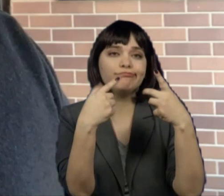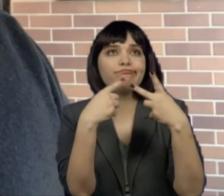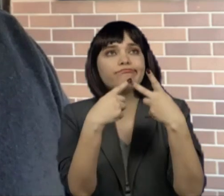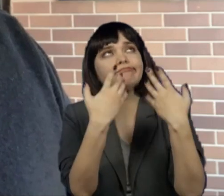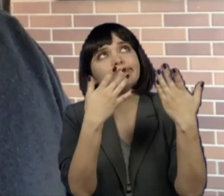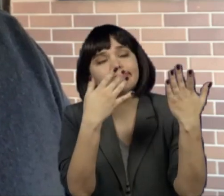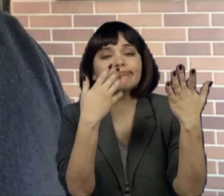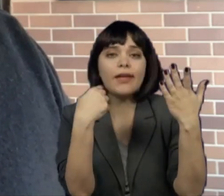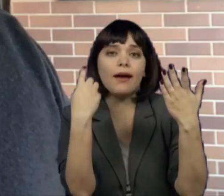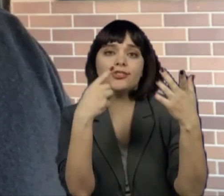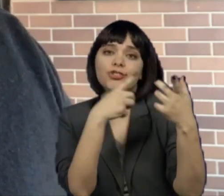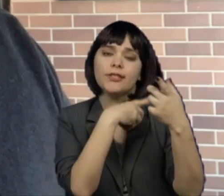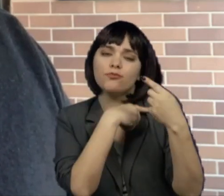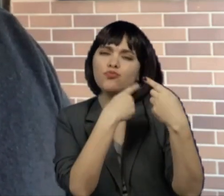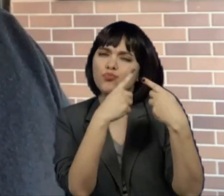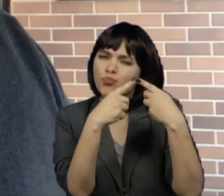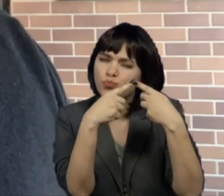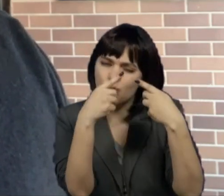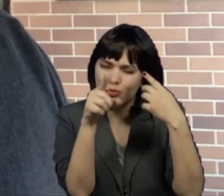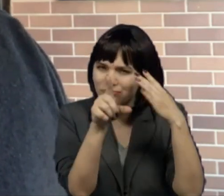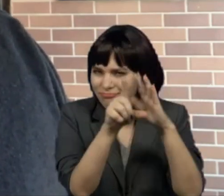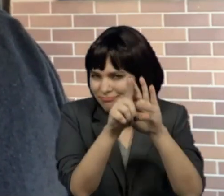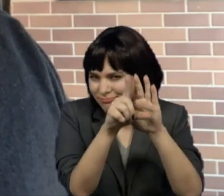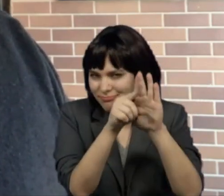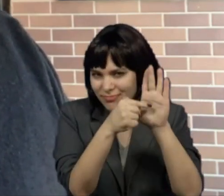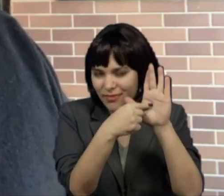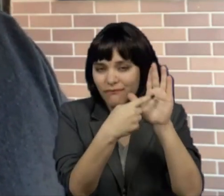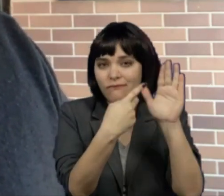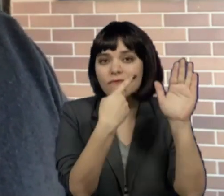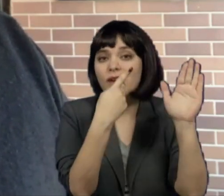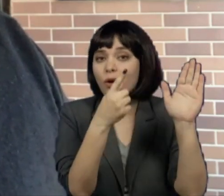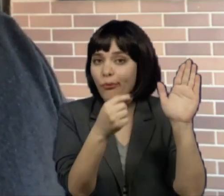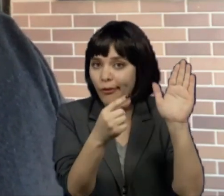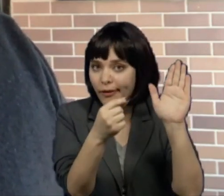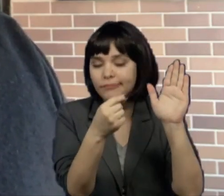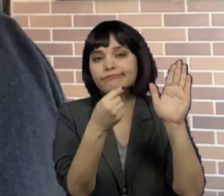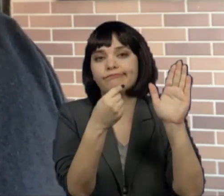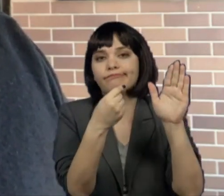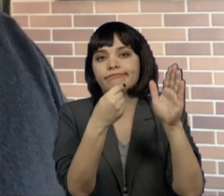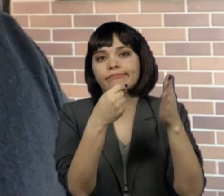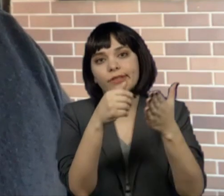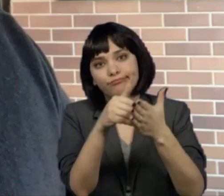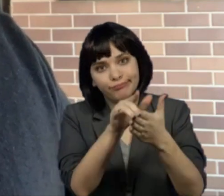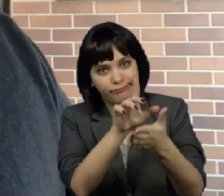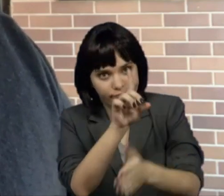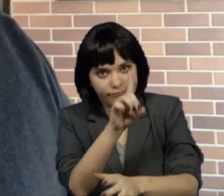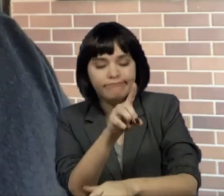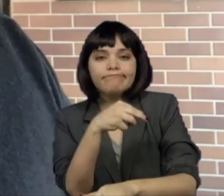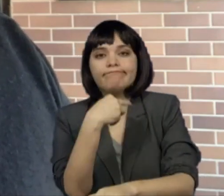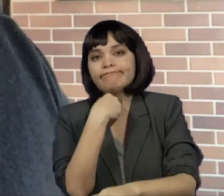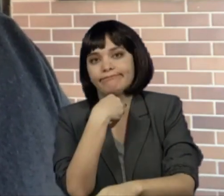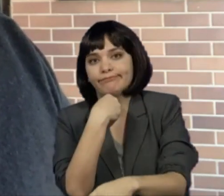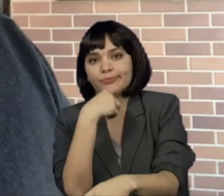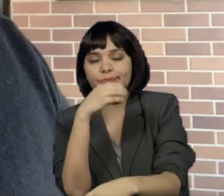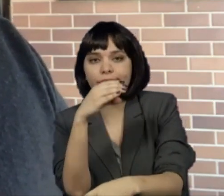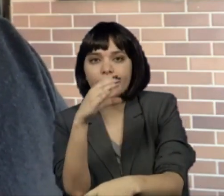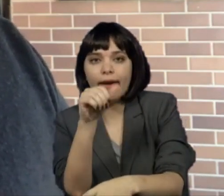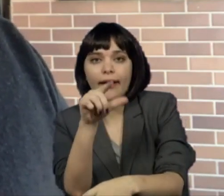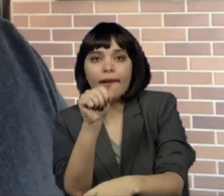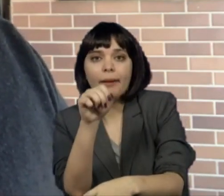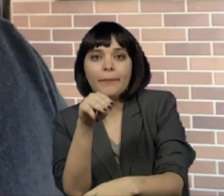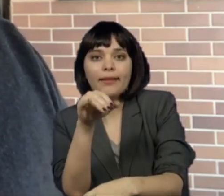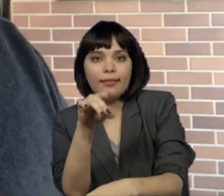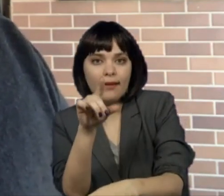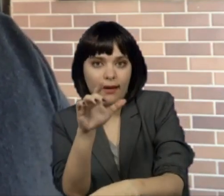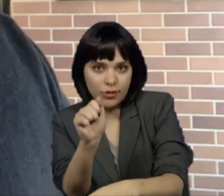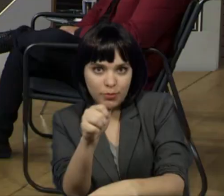embora a gente tenha aí um ponto da legislação que diz que durante o quadro de calamidade pública, que a pessoa com deficiência que esteja